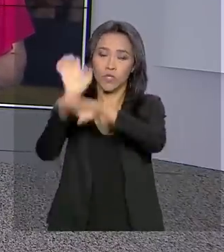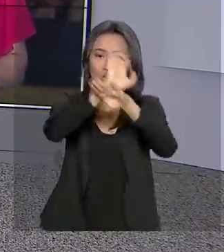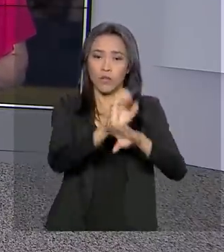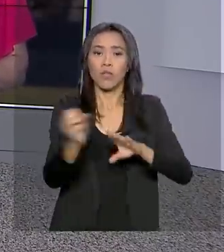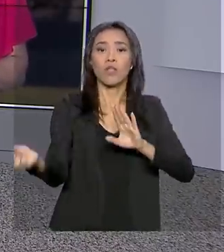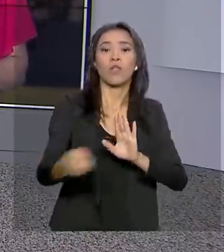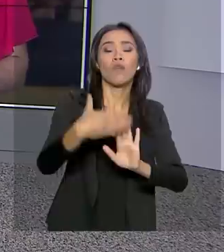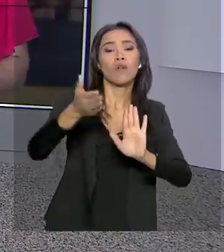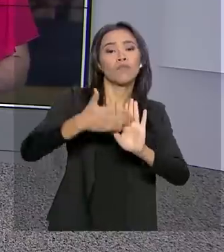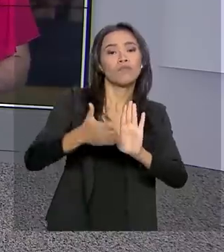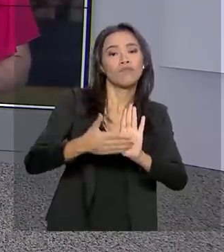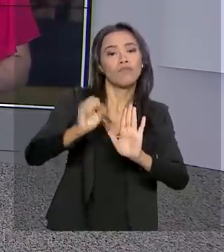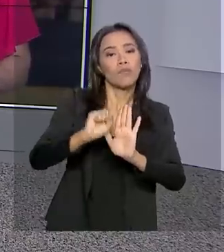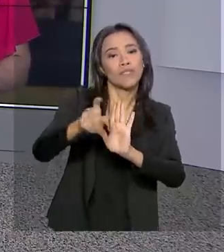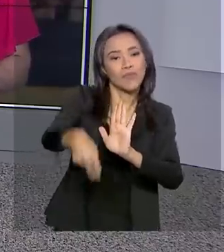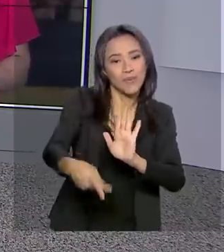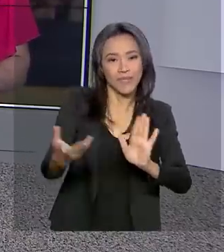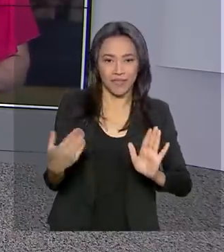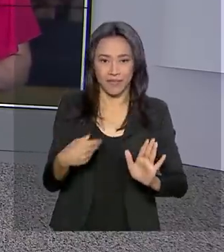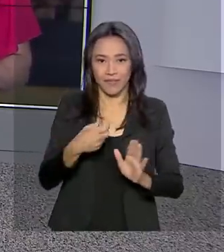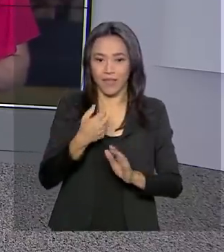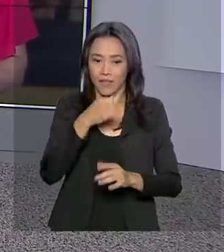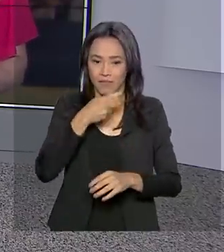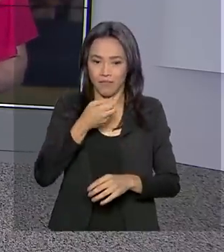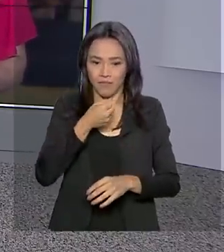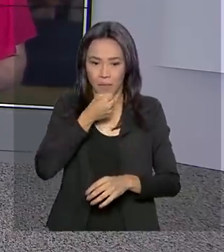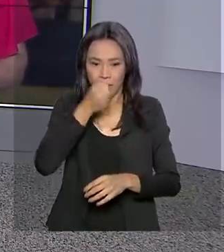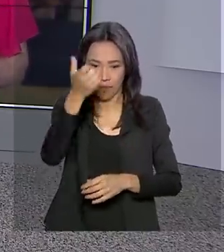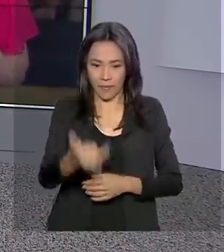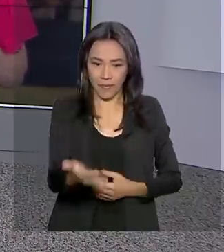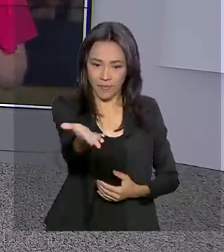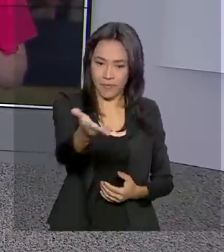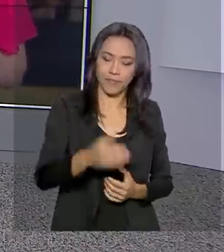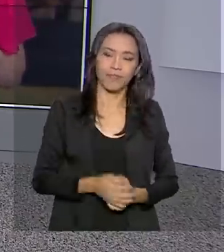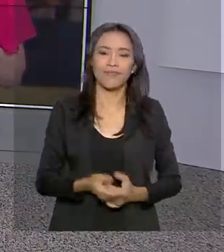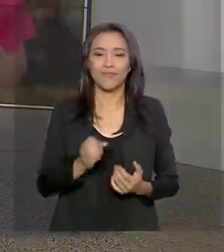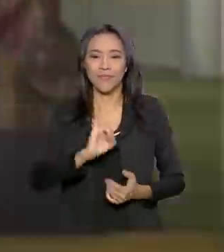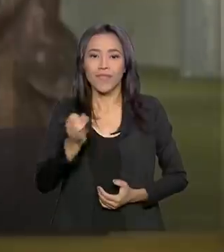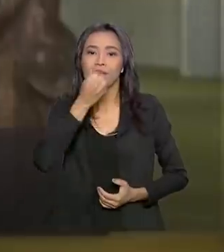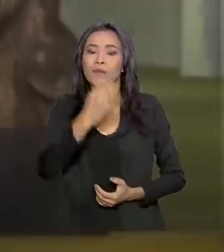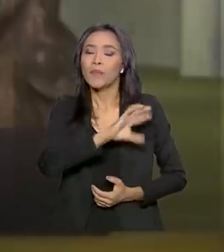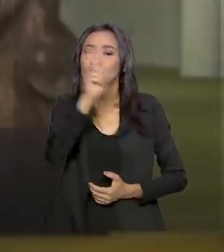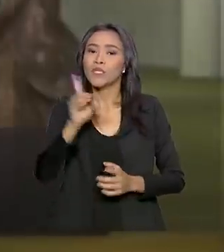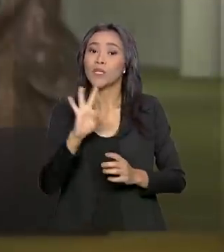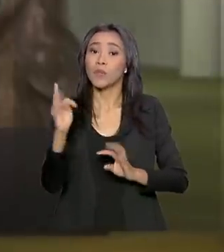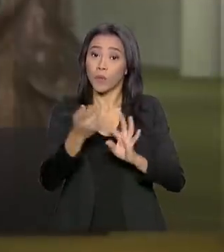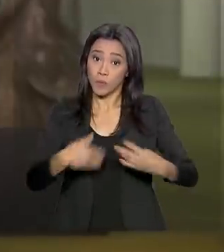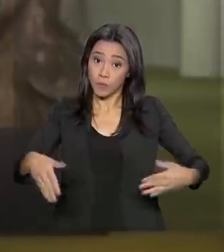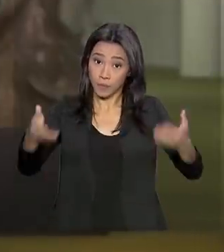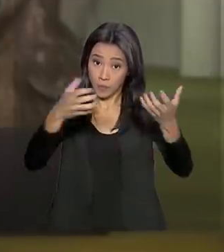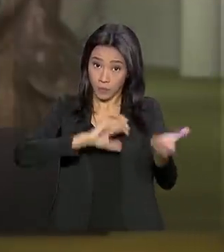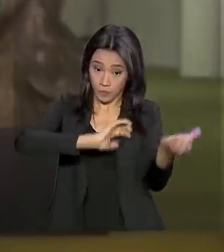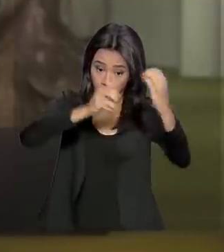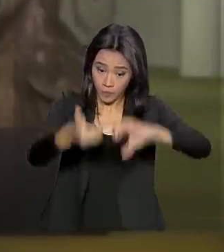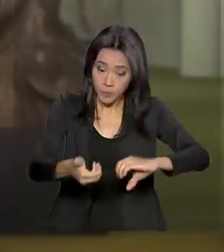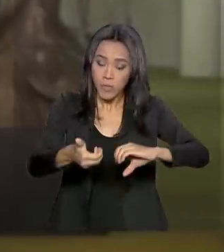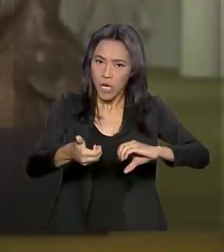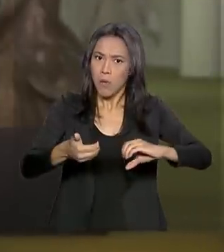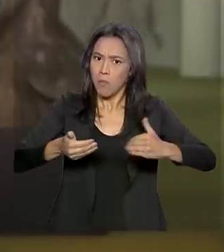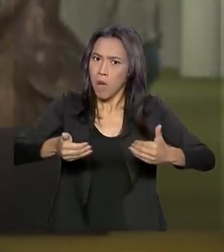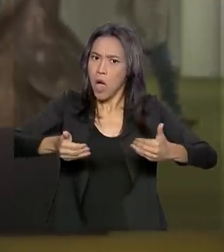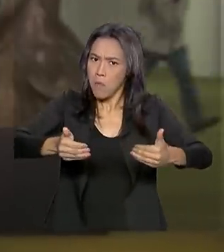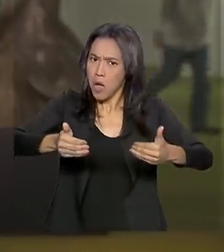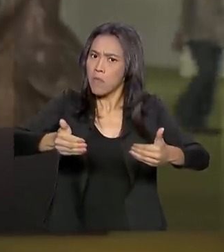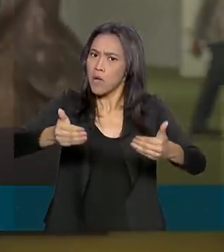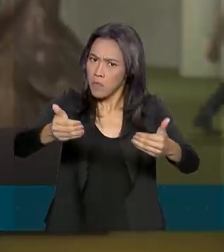Quem tem as informações é Selma Dias. Bom dia, Selma. Oi, Renata. Bom dia a você. Bom dia a todos. Olha, o Legislativo avança mais um pouco aí na